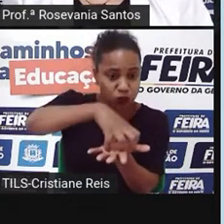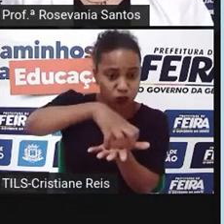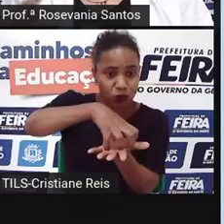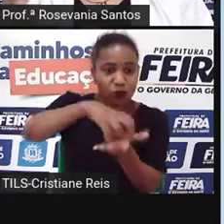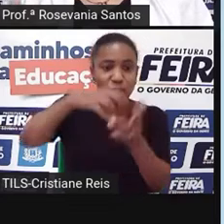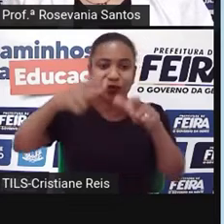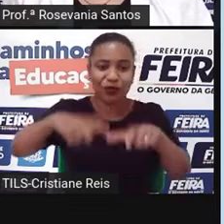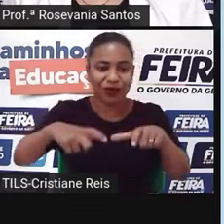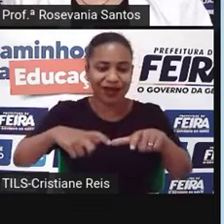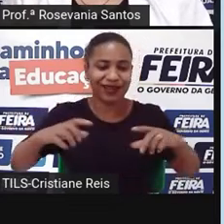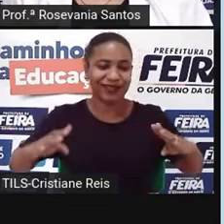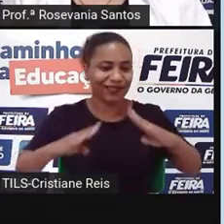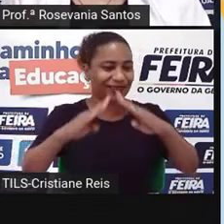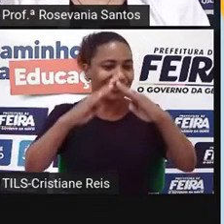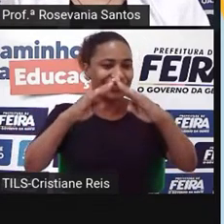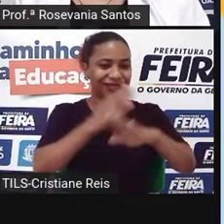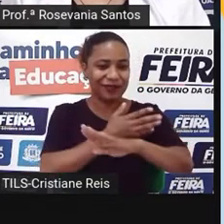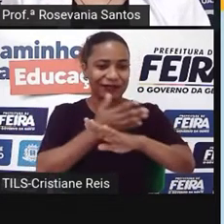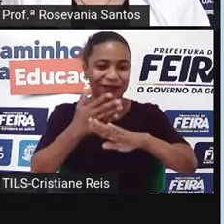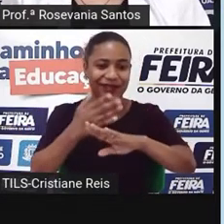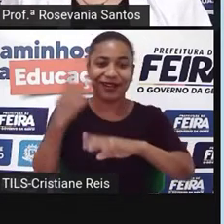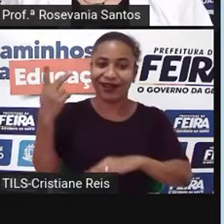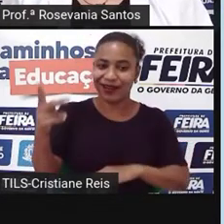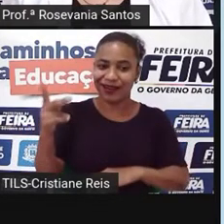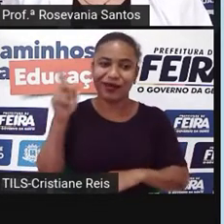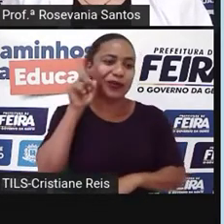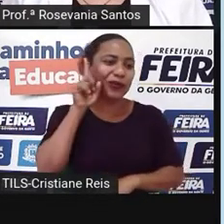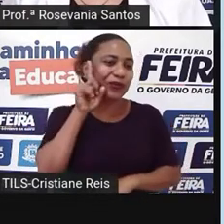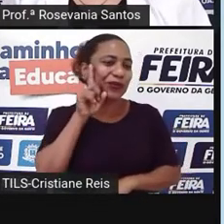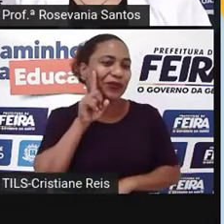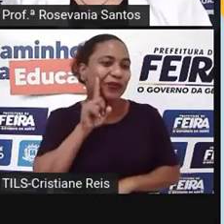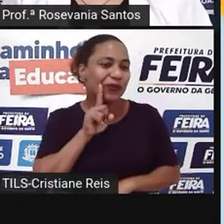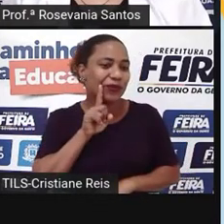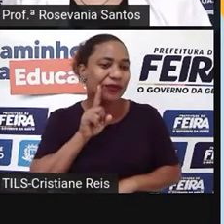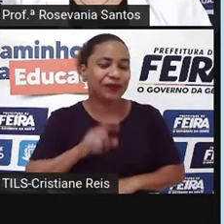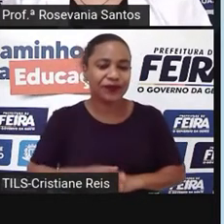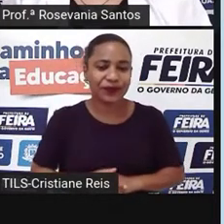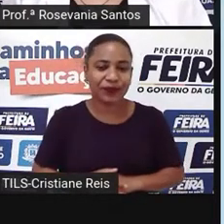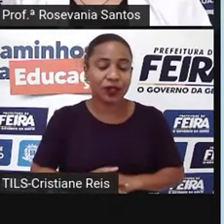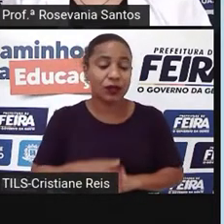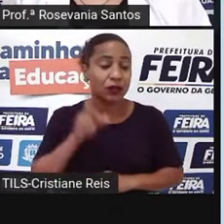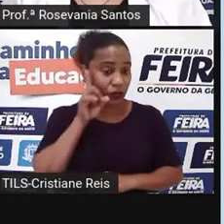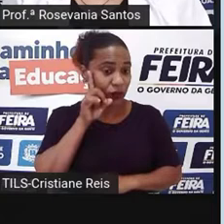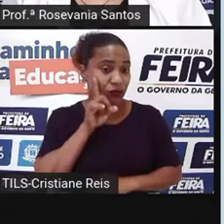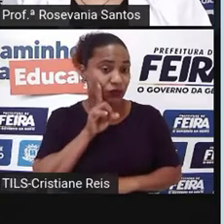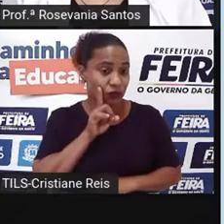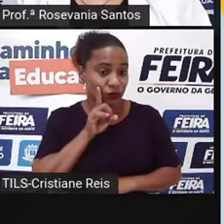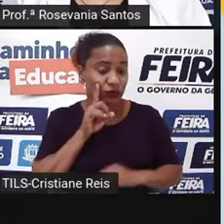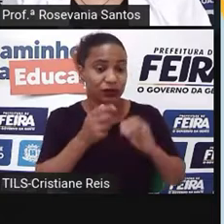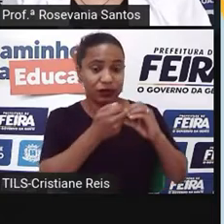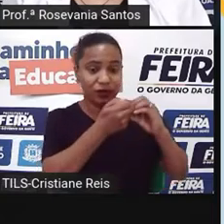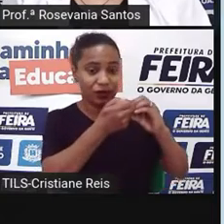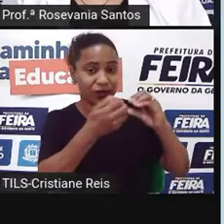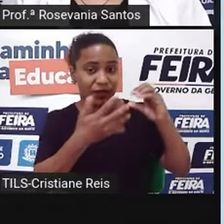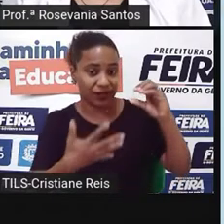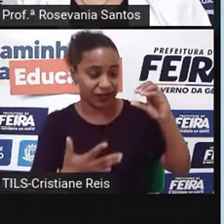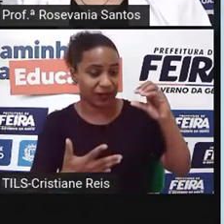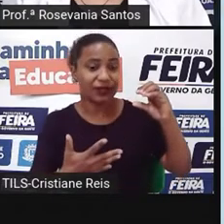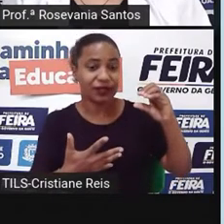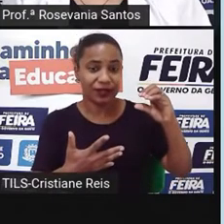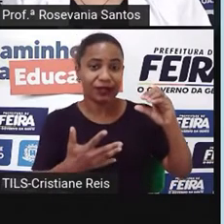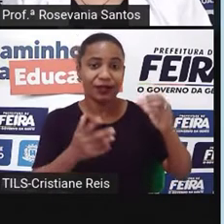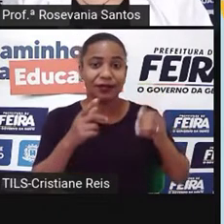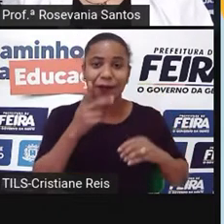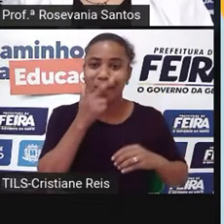Unidos. Então, na realidade, a gente percebe, né, que os Estados Unidos, ele tem essa característicazinha quase como se fosse, né, de